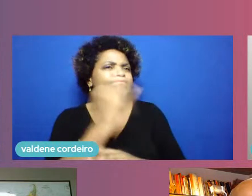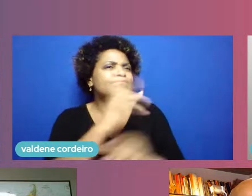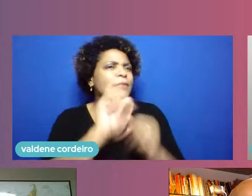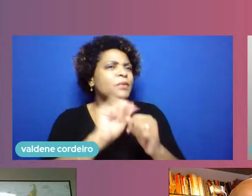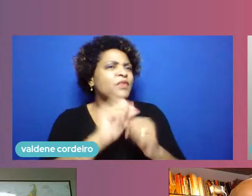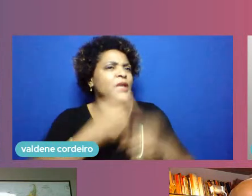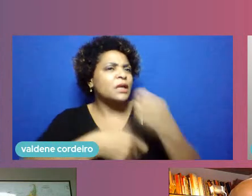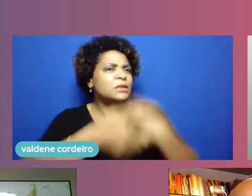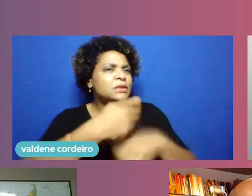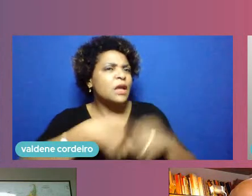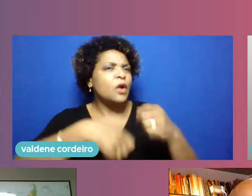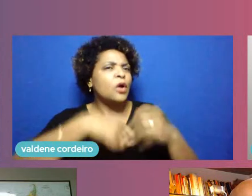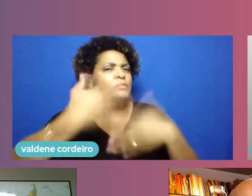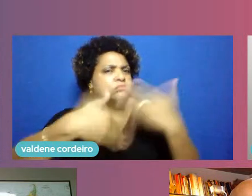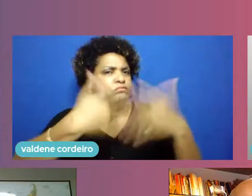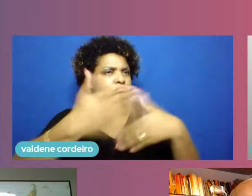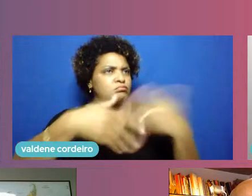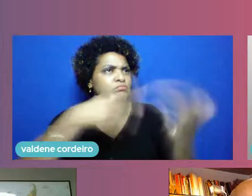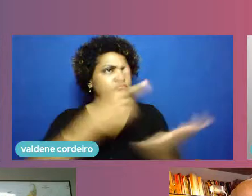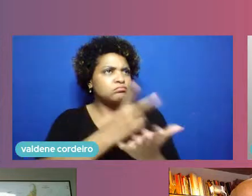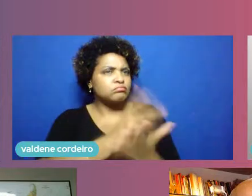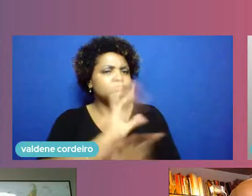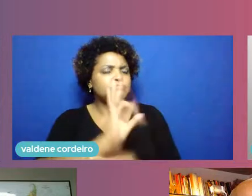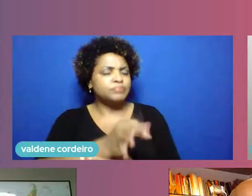crescendo. Boa. Com certeza.